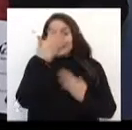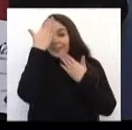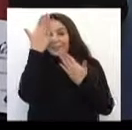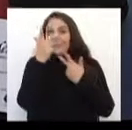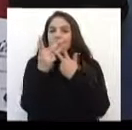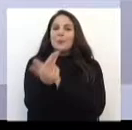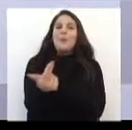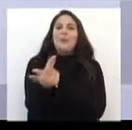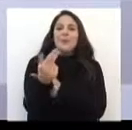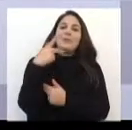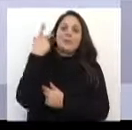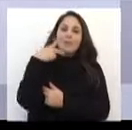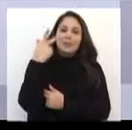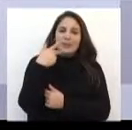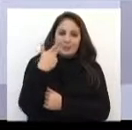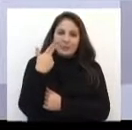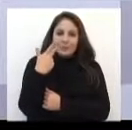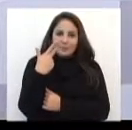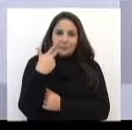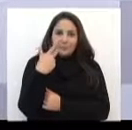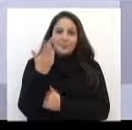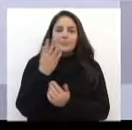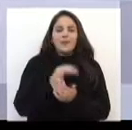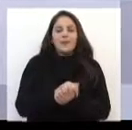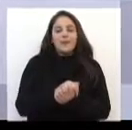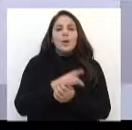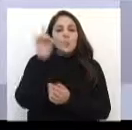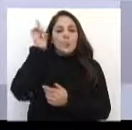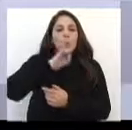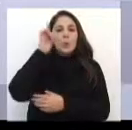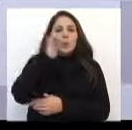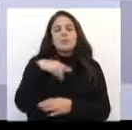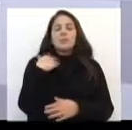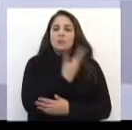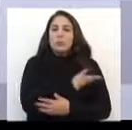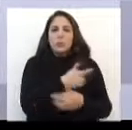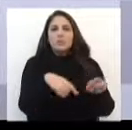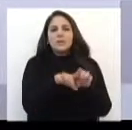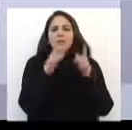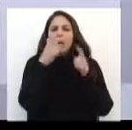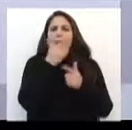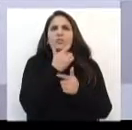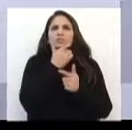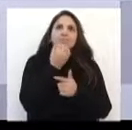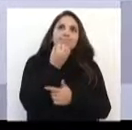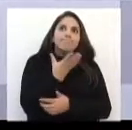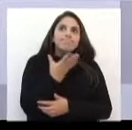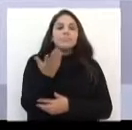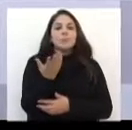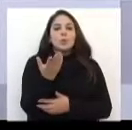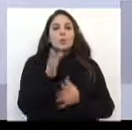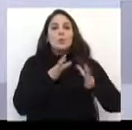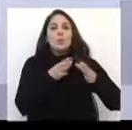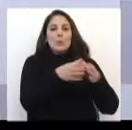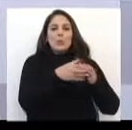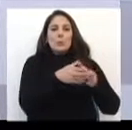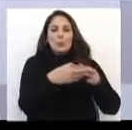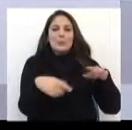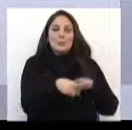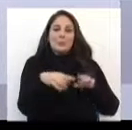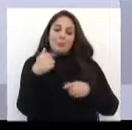homenagem que fez para o pessoal da Bocha. Foi uma conquista que para a gente foi muito boa, para o clube e para mim,